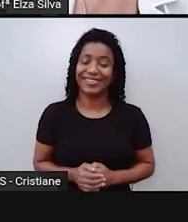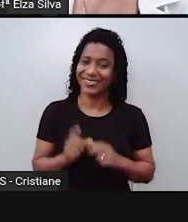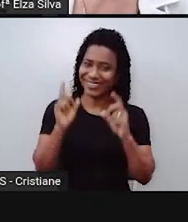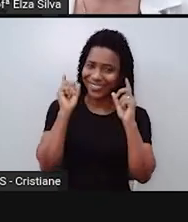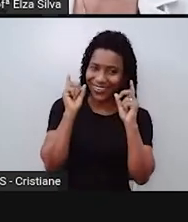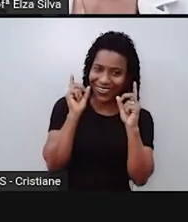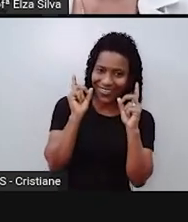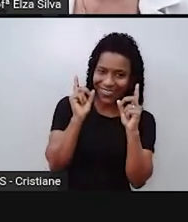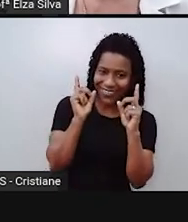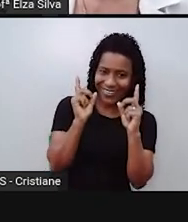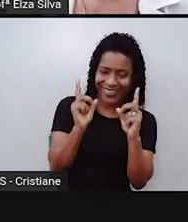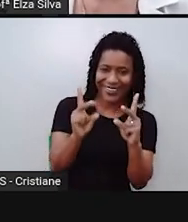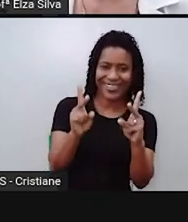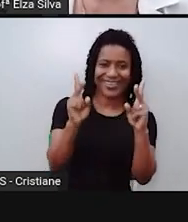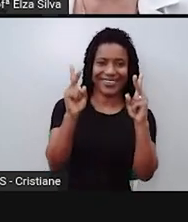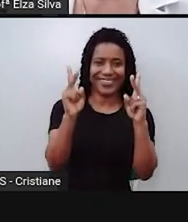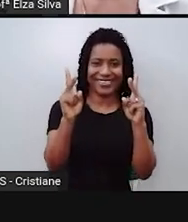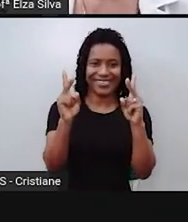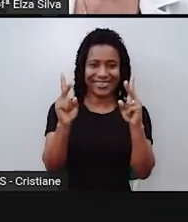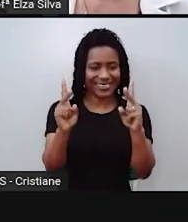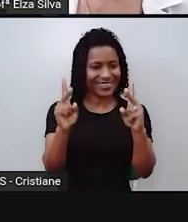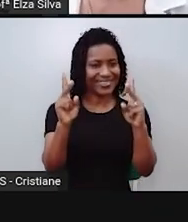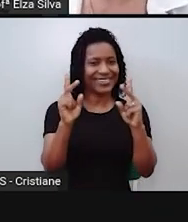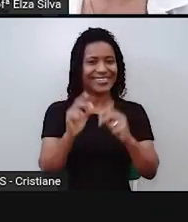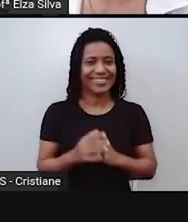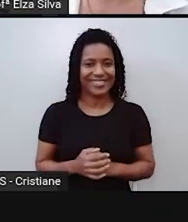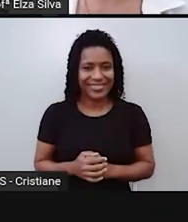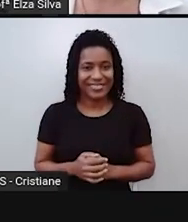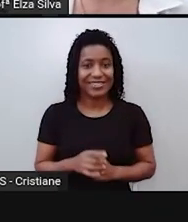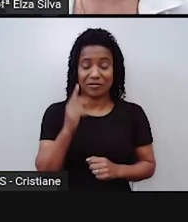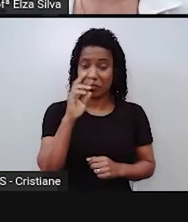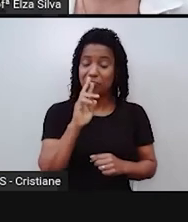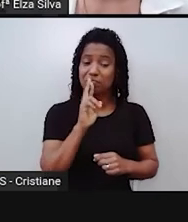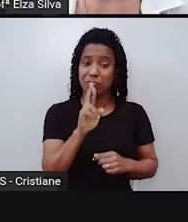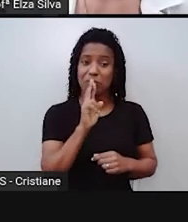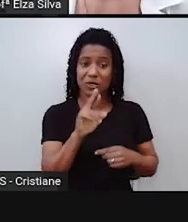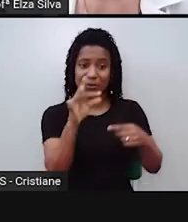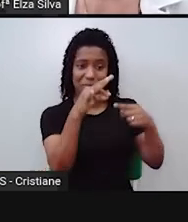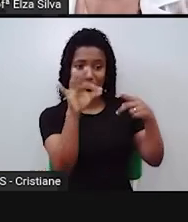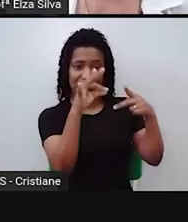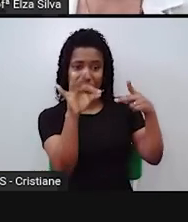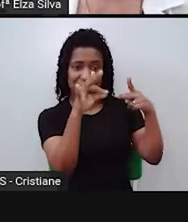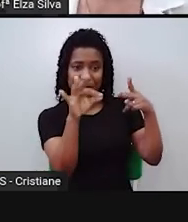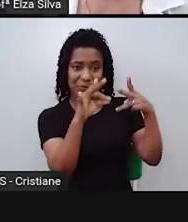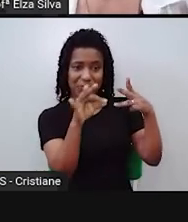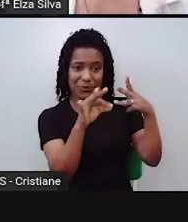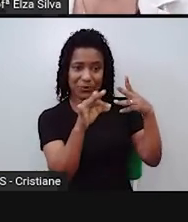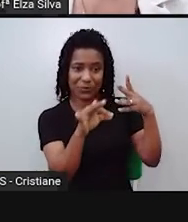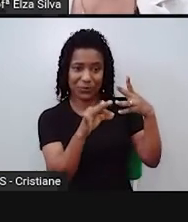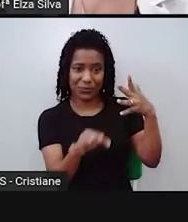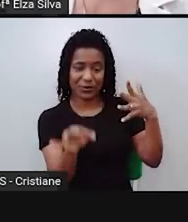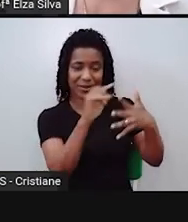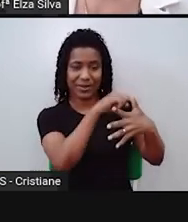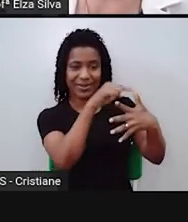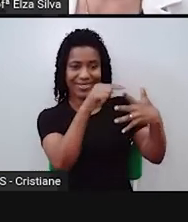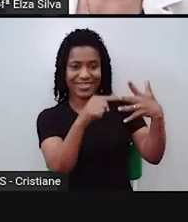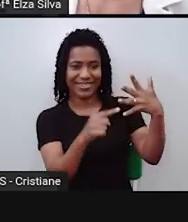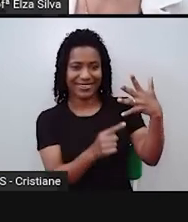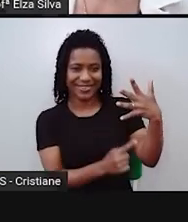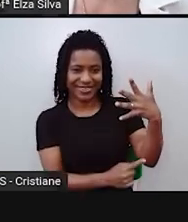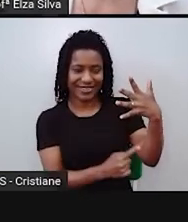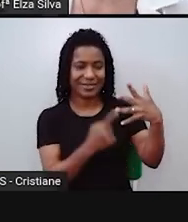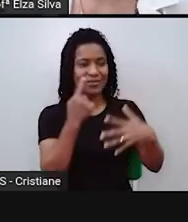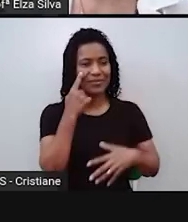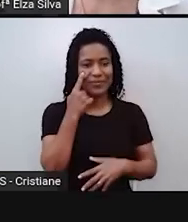Ok. Finished. Terminamos. Vejamos aqui as respostas. Então, vamos juntos compreender